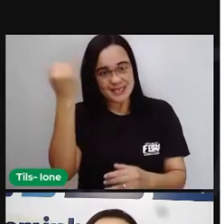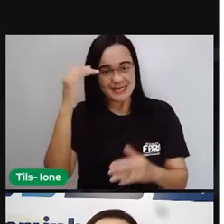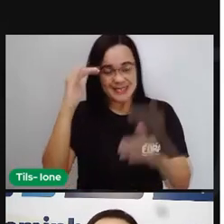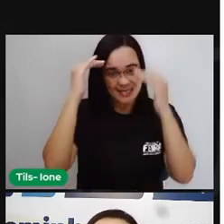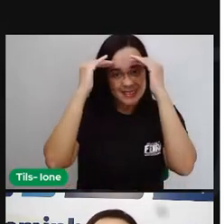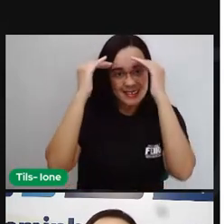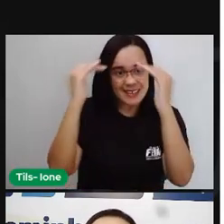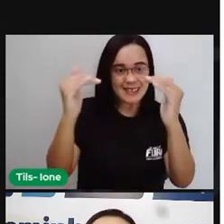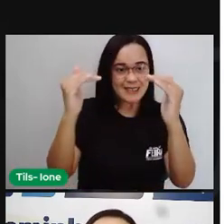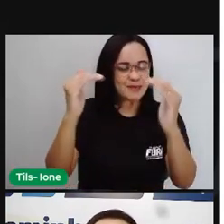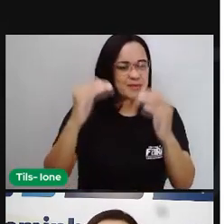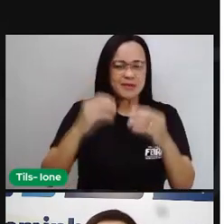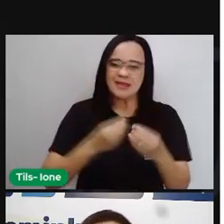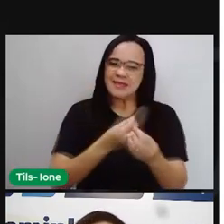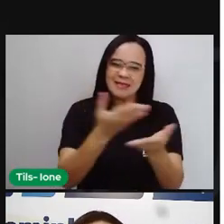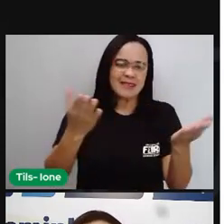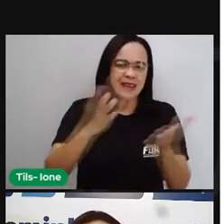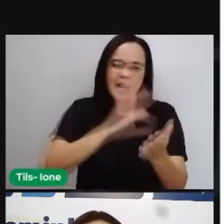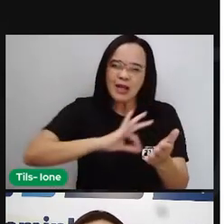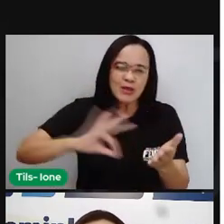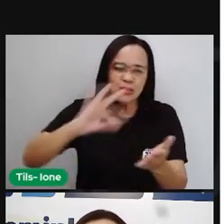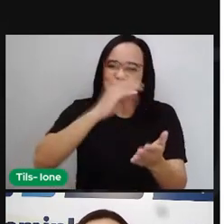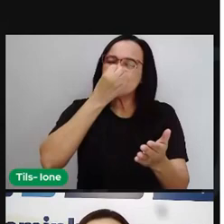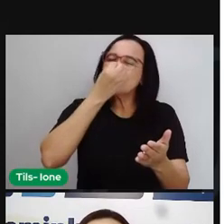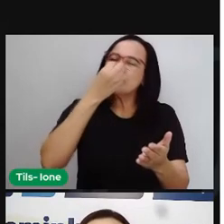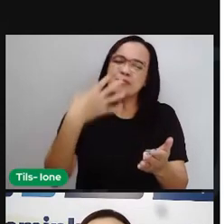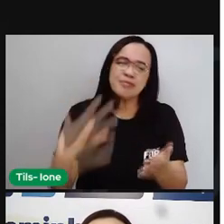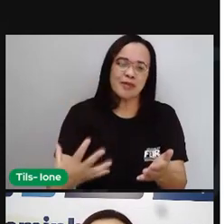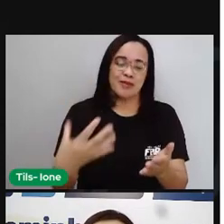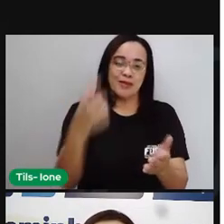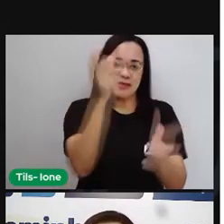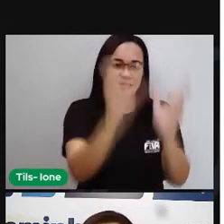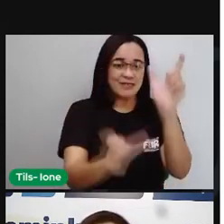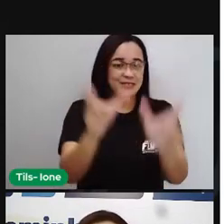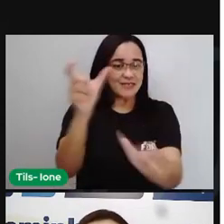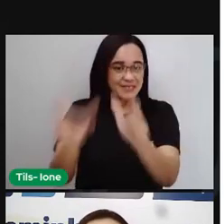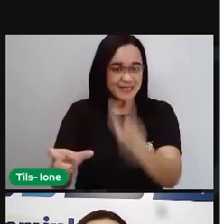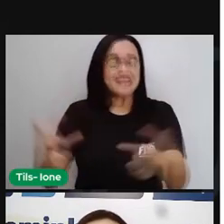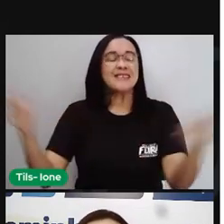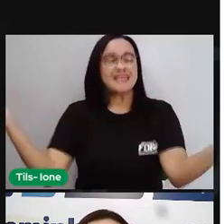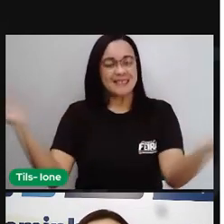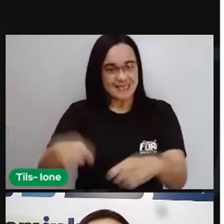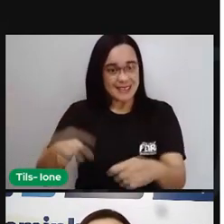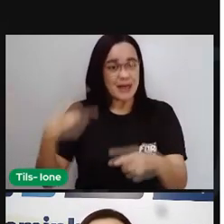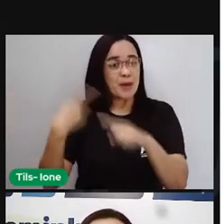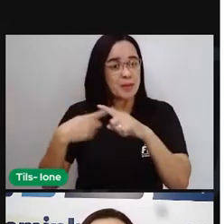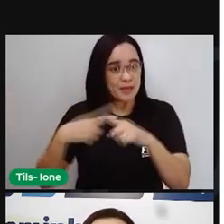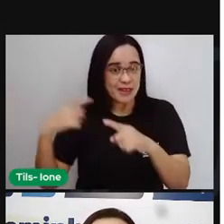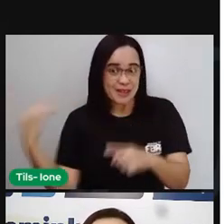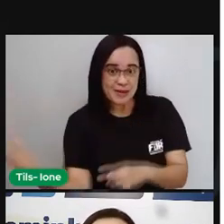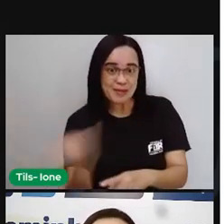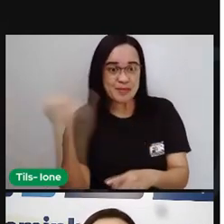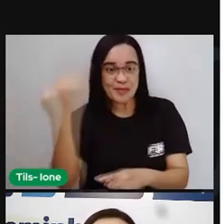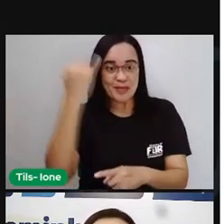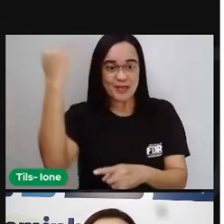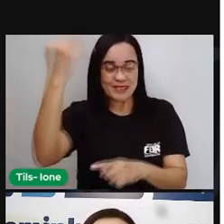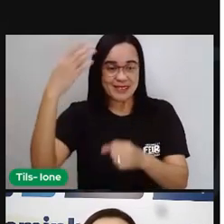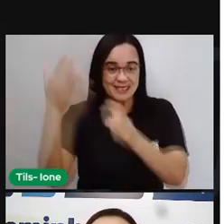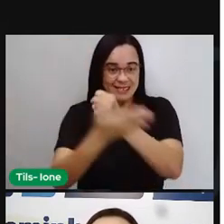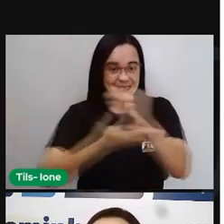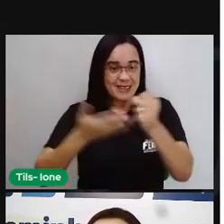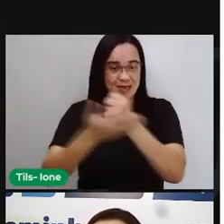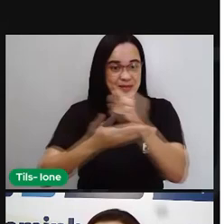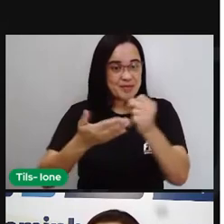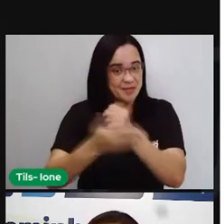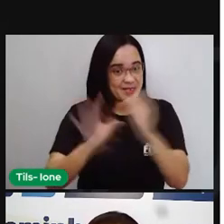receber tudo de bom, né? Que essas pessoas merecem por serem tão importantes na constituição das famílias. E